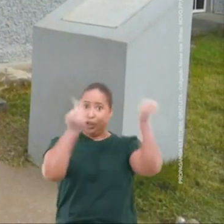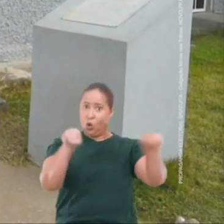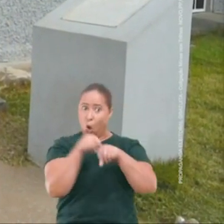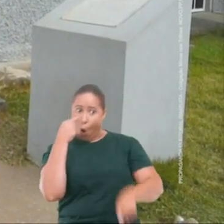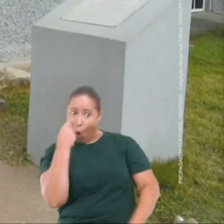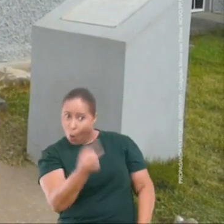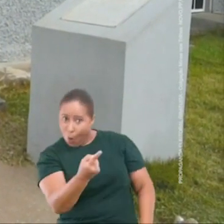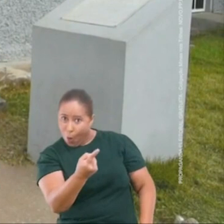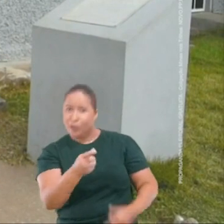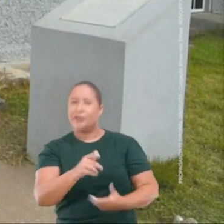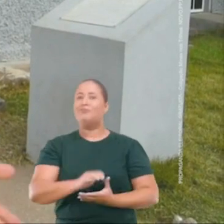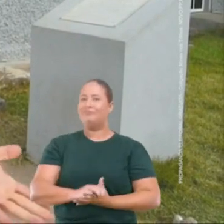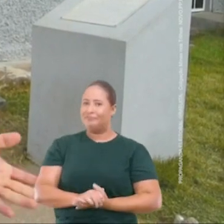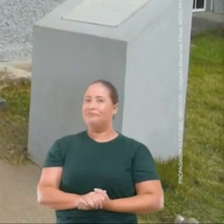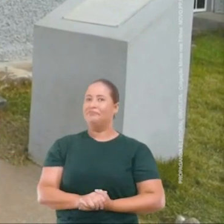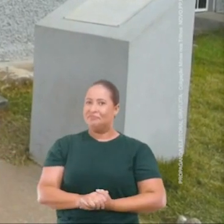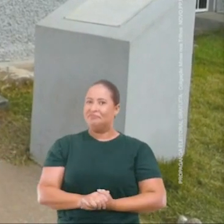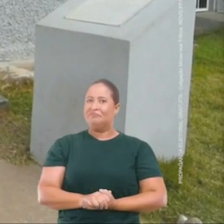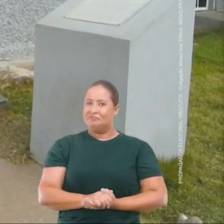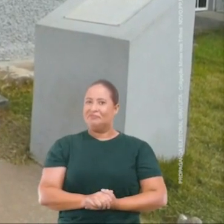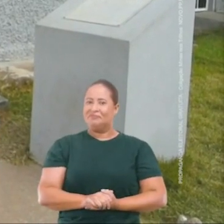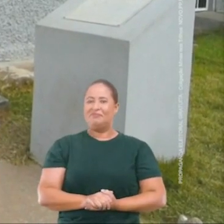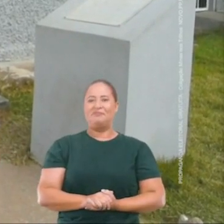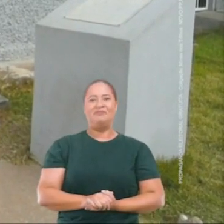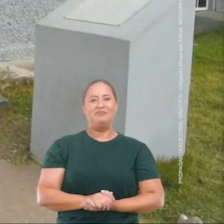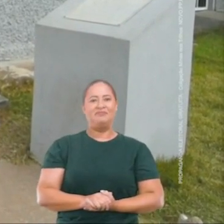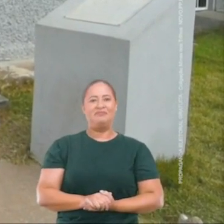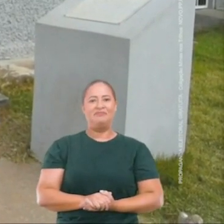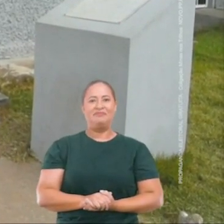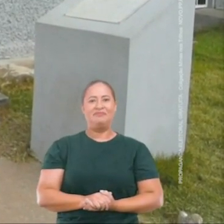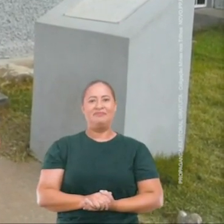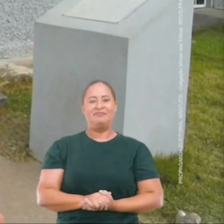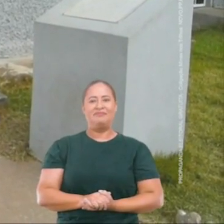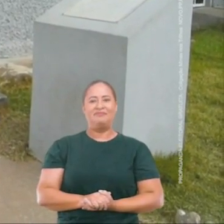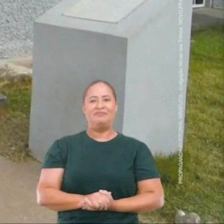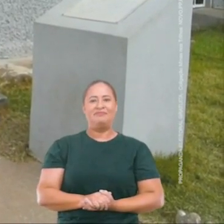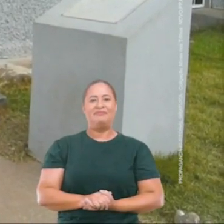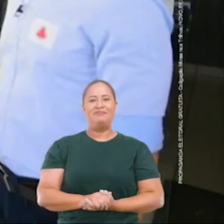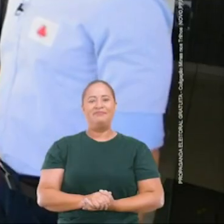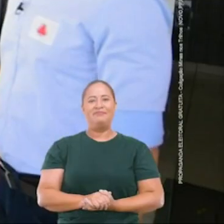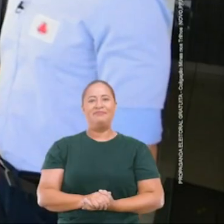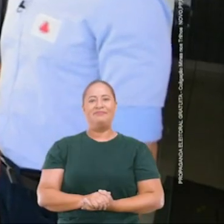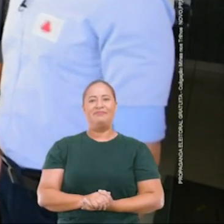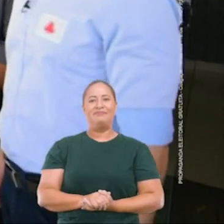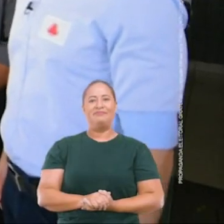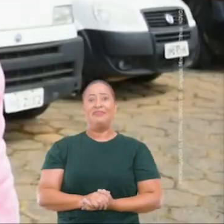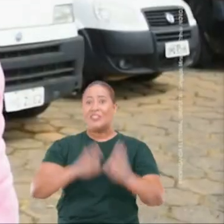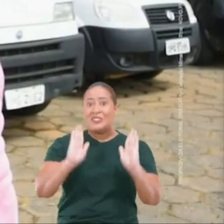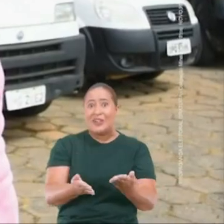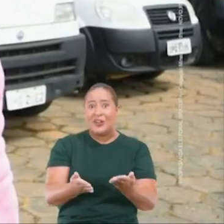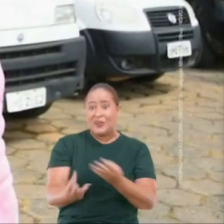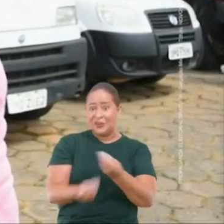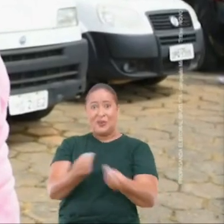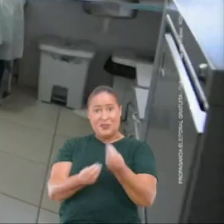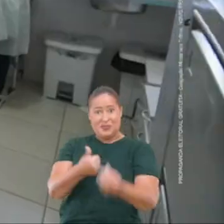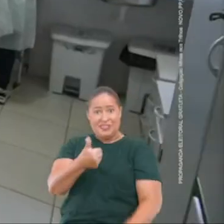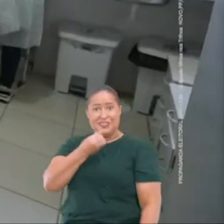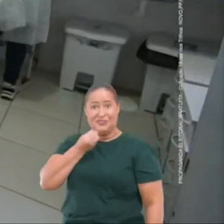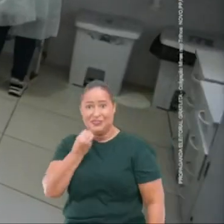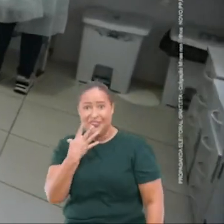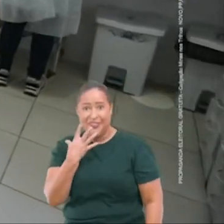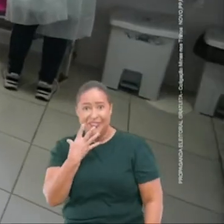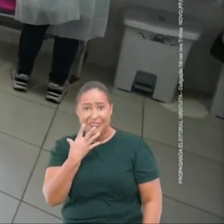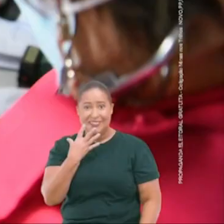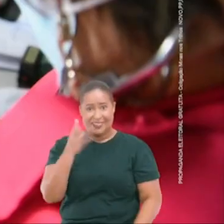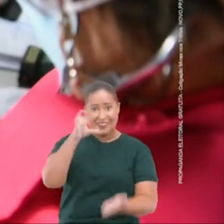zona da mata, e este posto de saúde aqui estava com as atividades paralisadas. Hoje estou voltando aqui muito satisfeito.